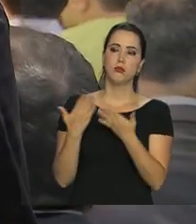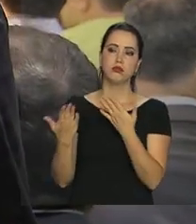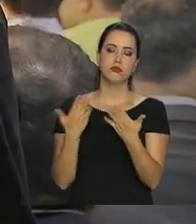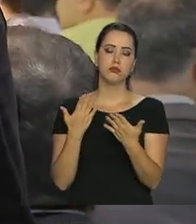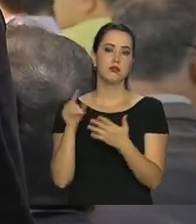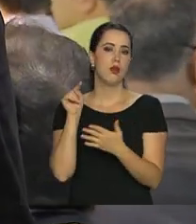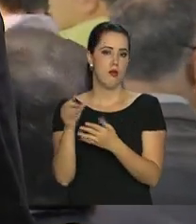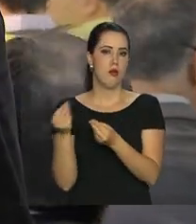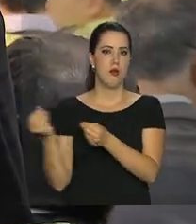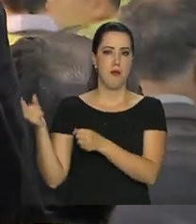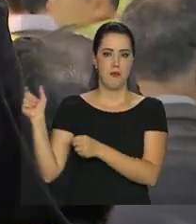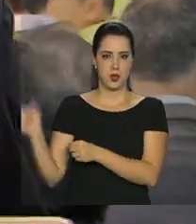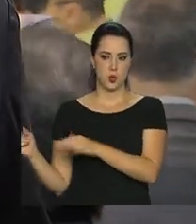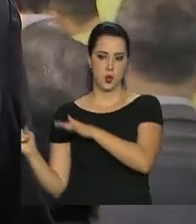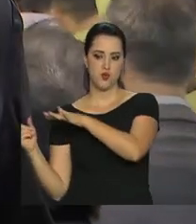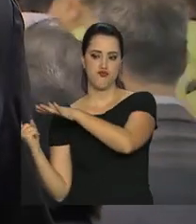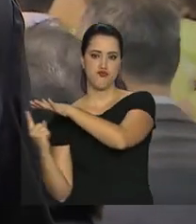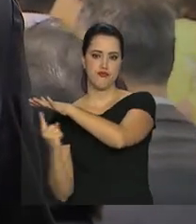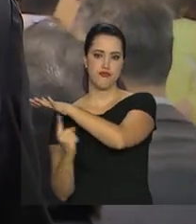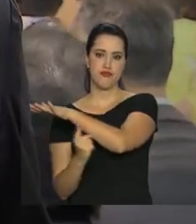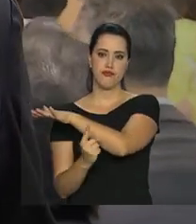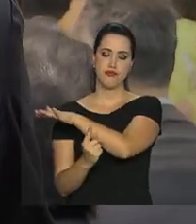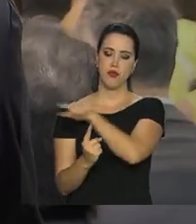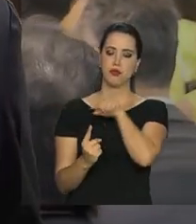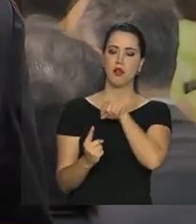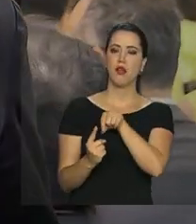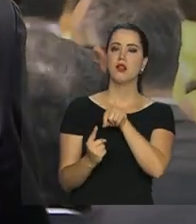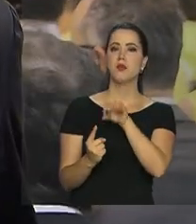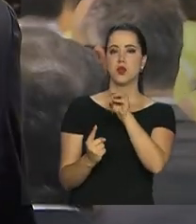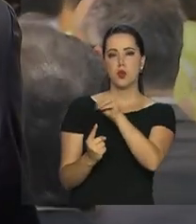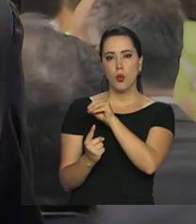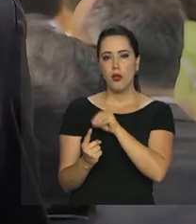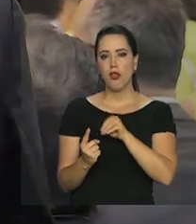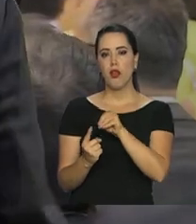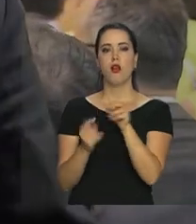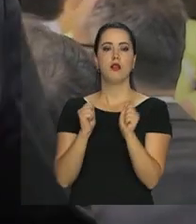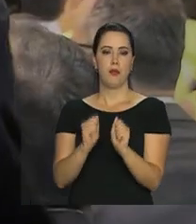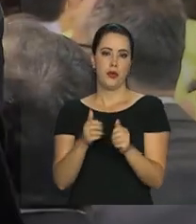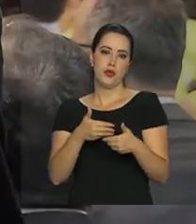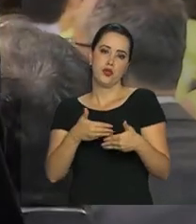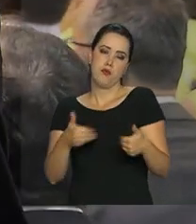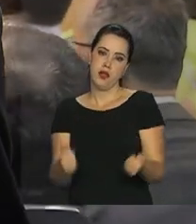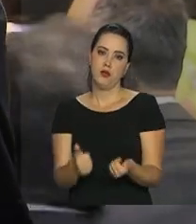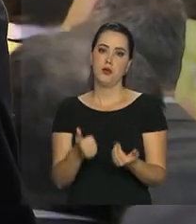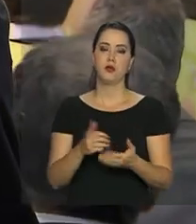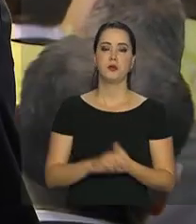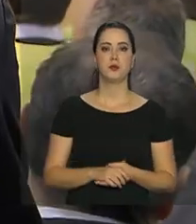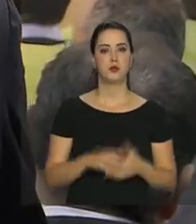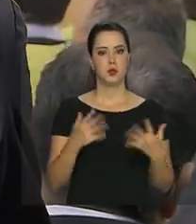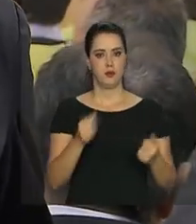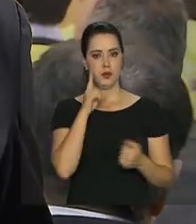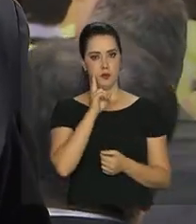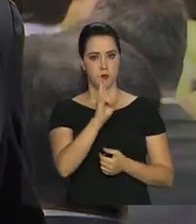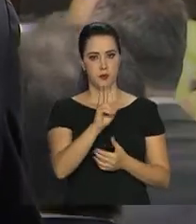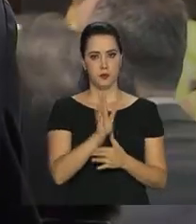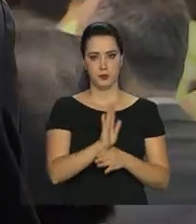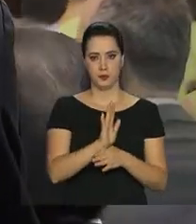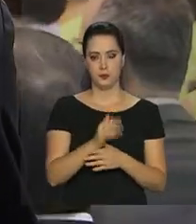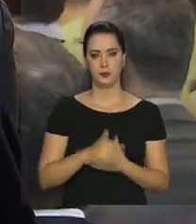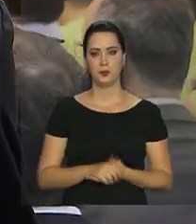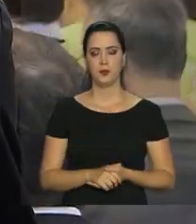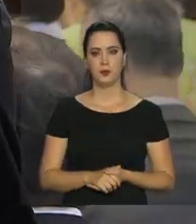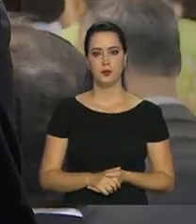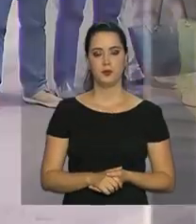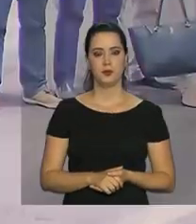acolhimento dos migrantes venezuelanos e levantar possíveis pontos que podem ser melhorados ou postos em prática. Vamos ver na reportagem.